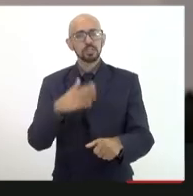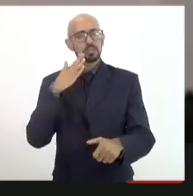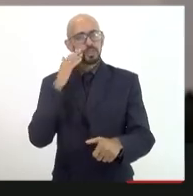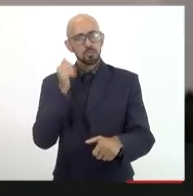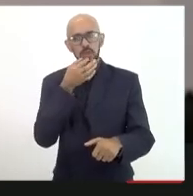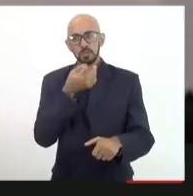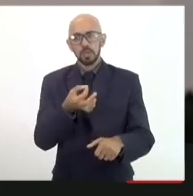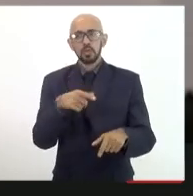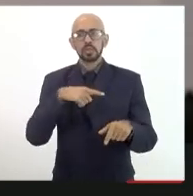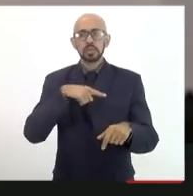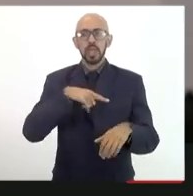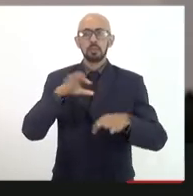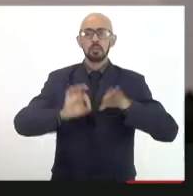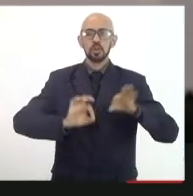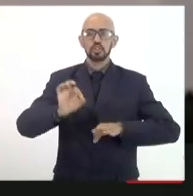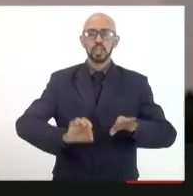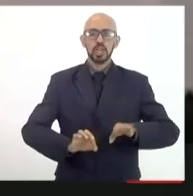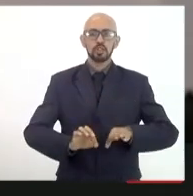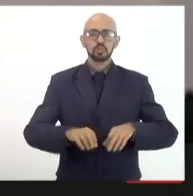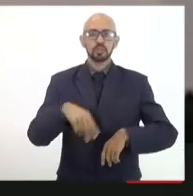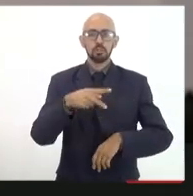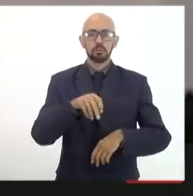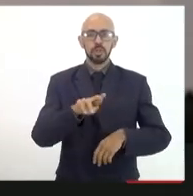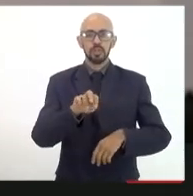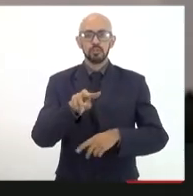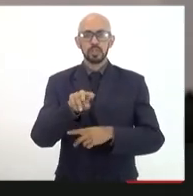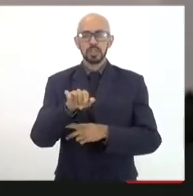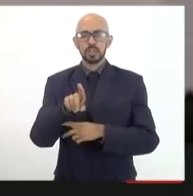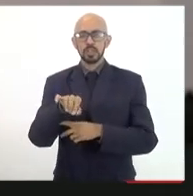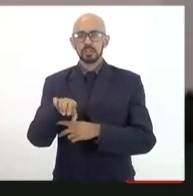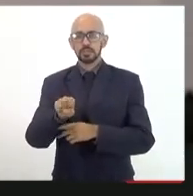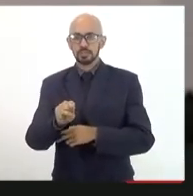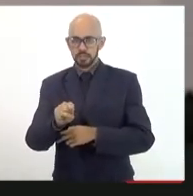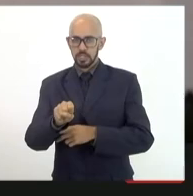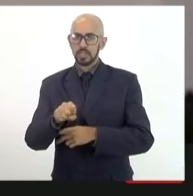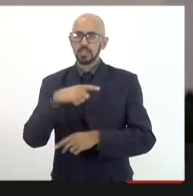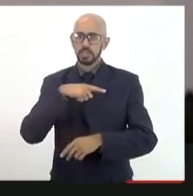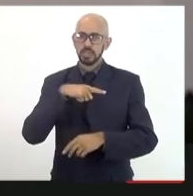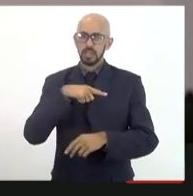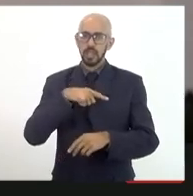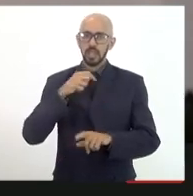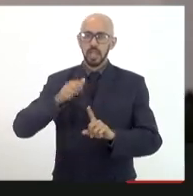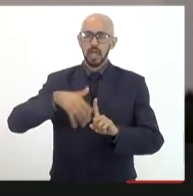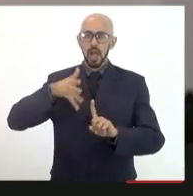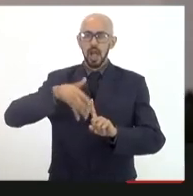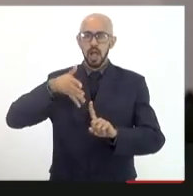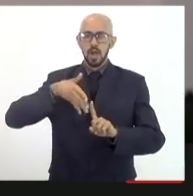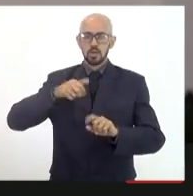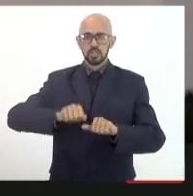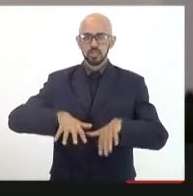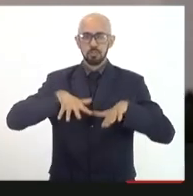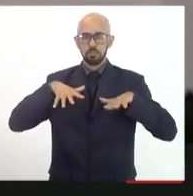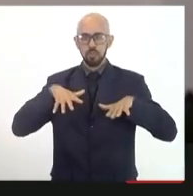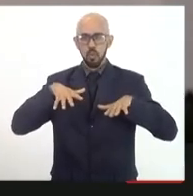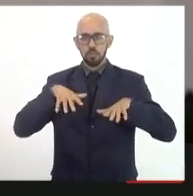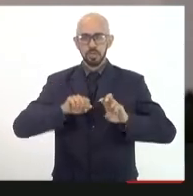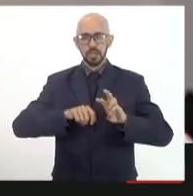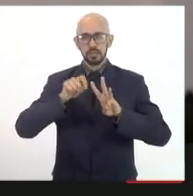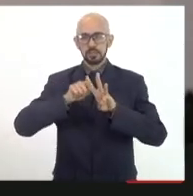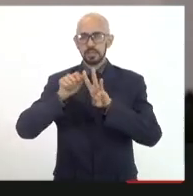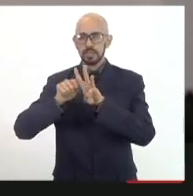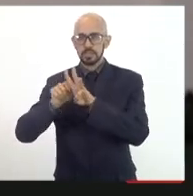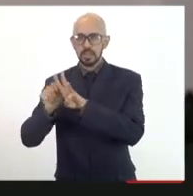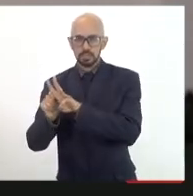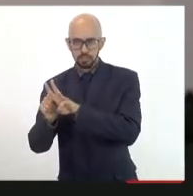inclusive no campo da previdência que exigem audiências públicas trimestrais neste caso como são projetos de planejamento